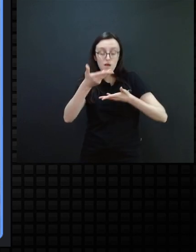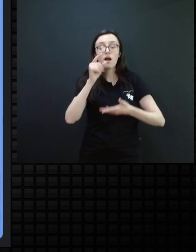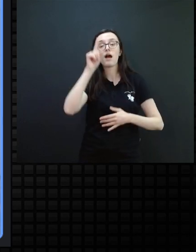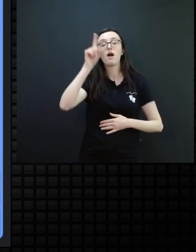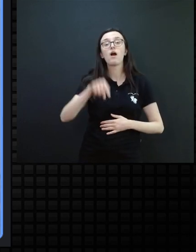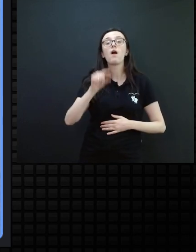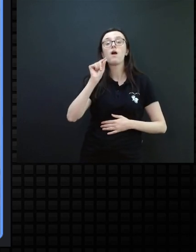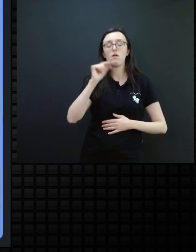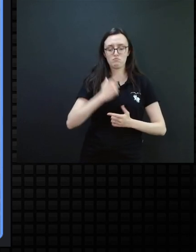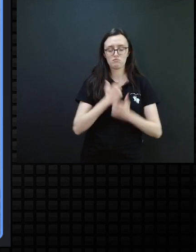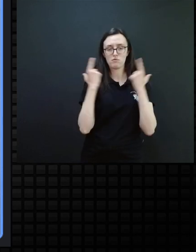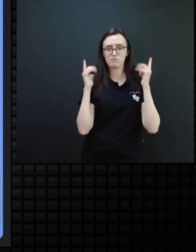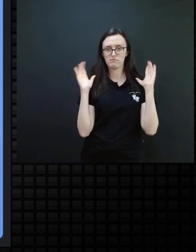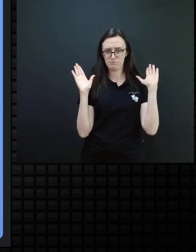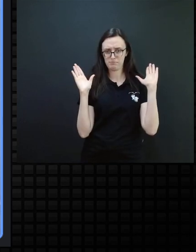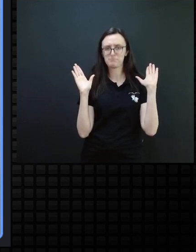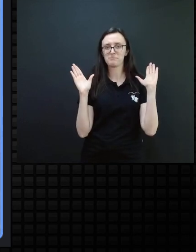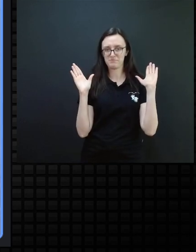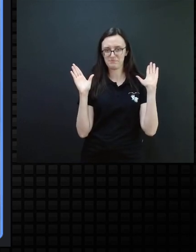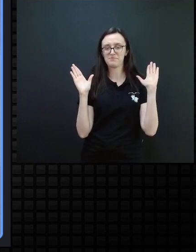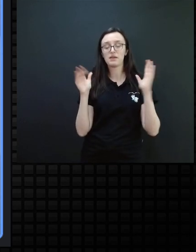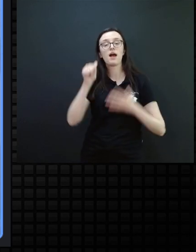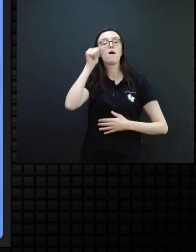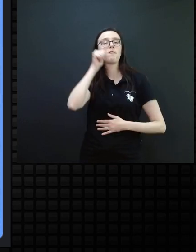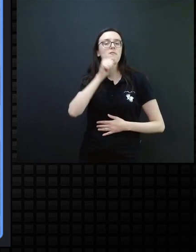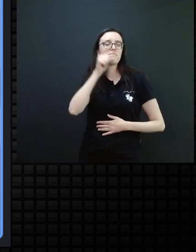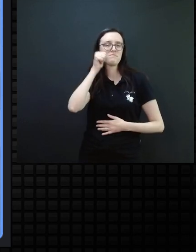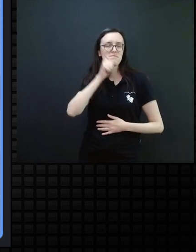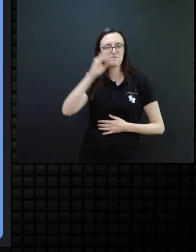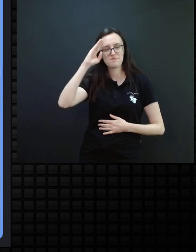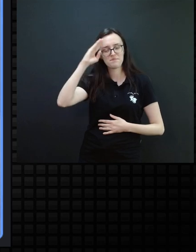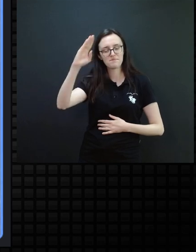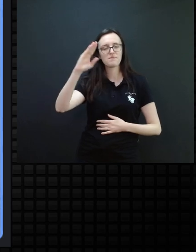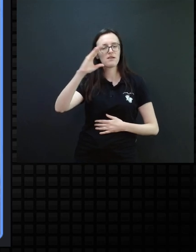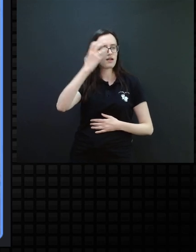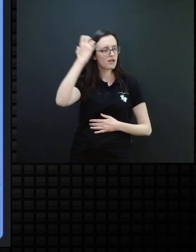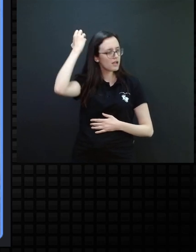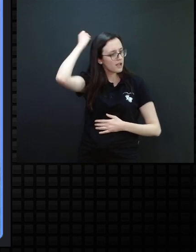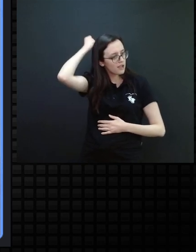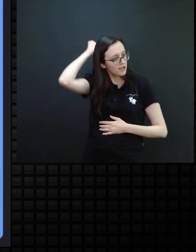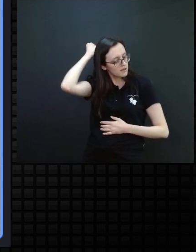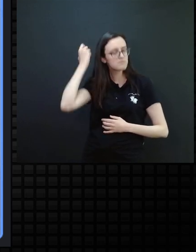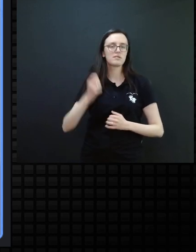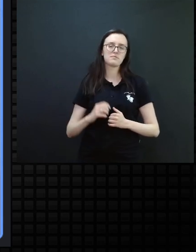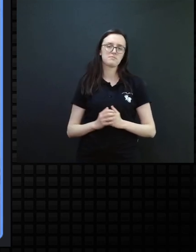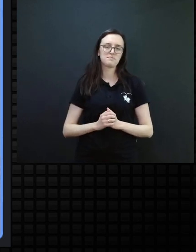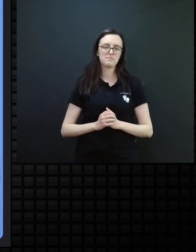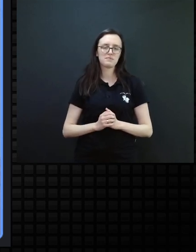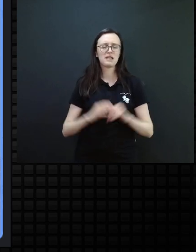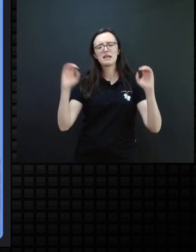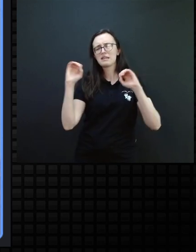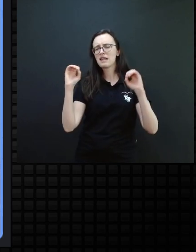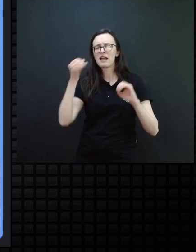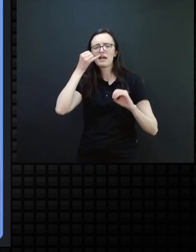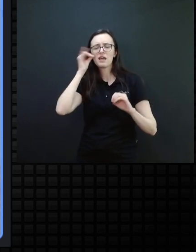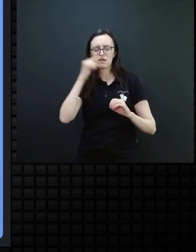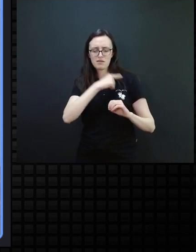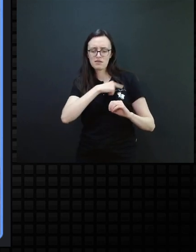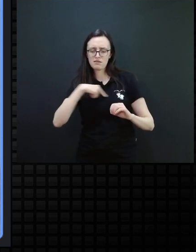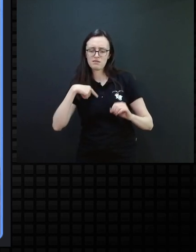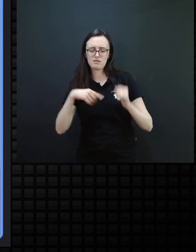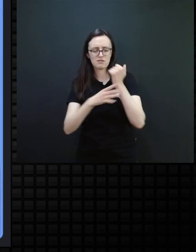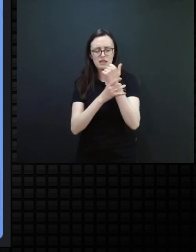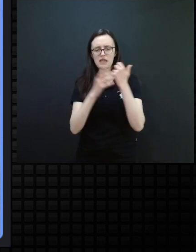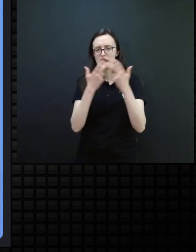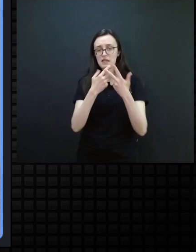dissecção. Então, as mulheres, né, cabelinho preso, nada desses adereços, então, esse